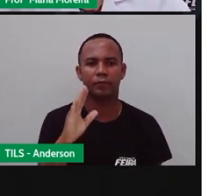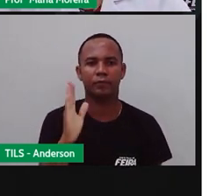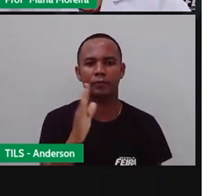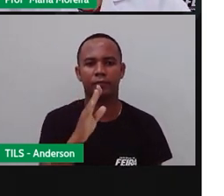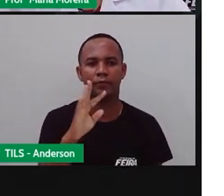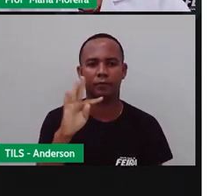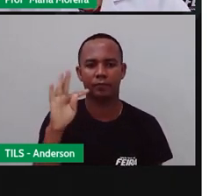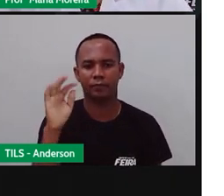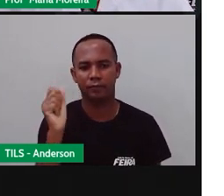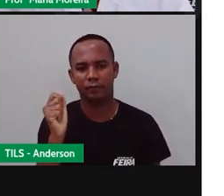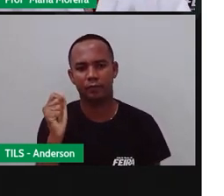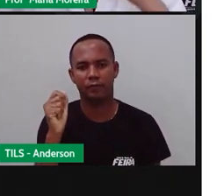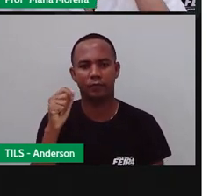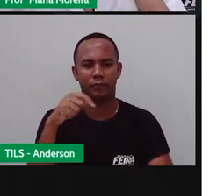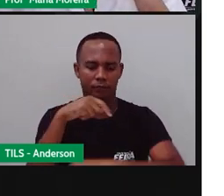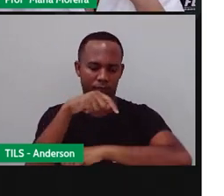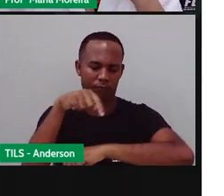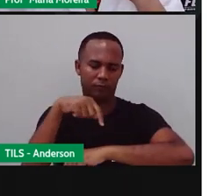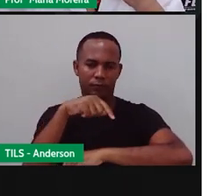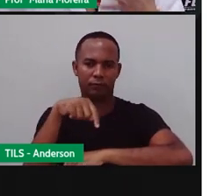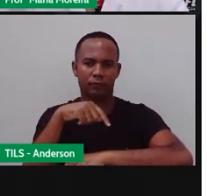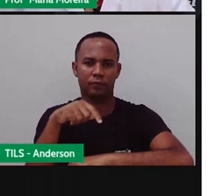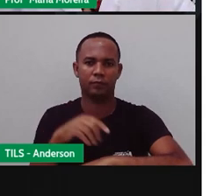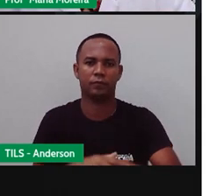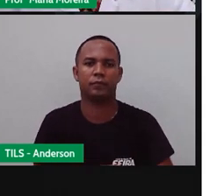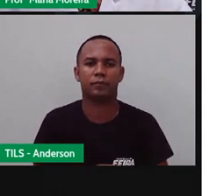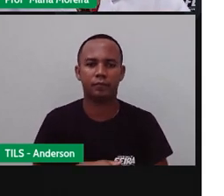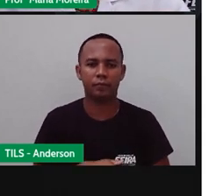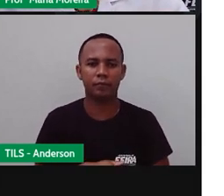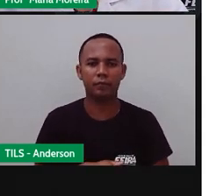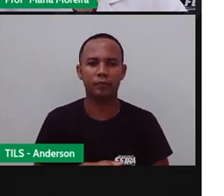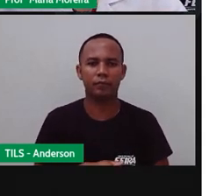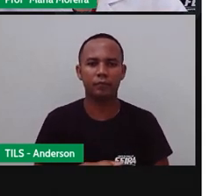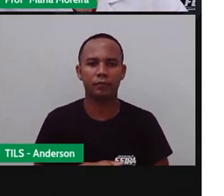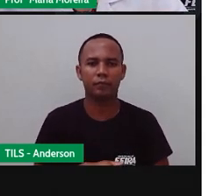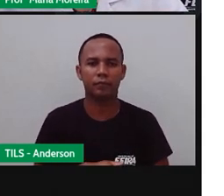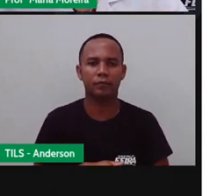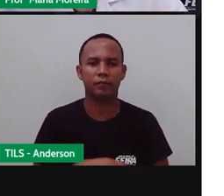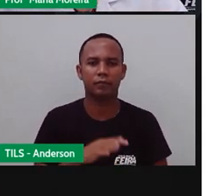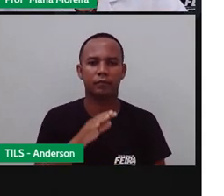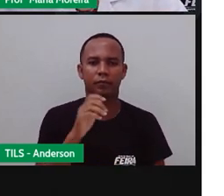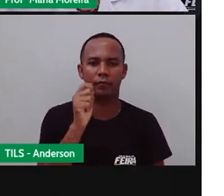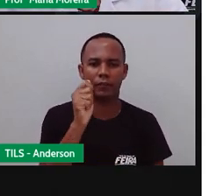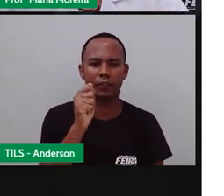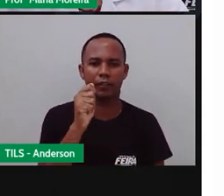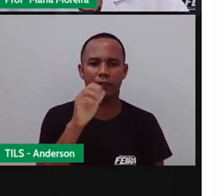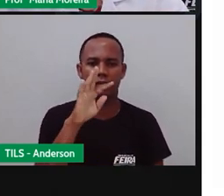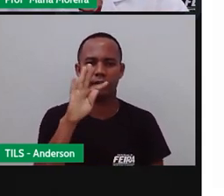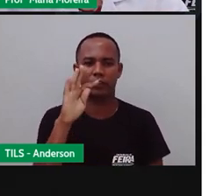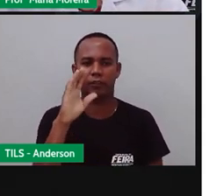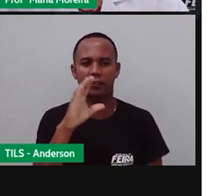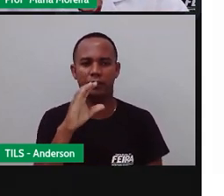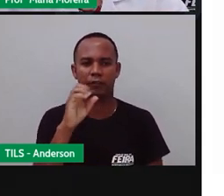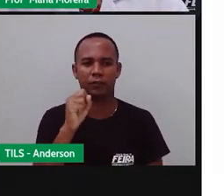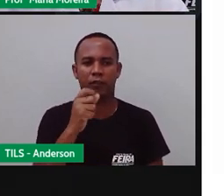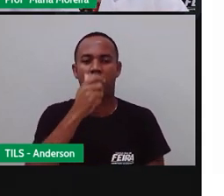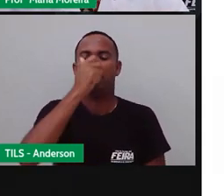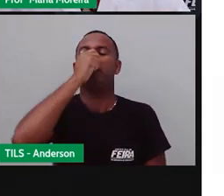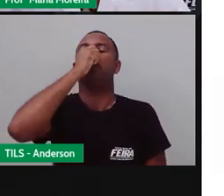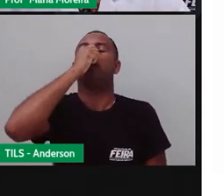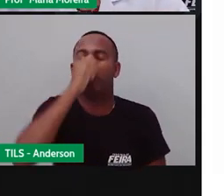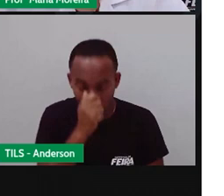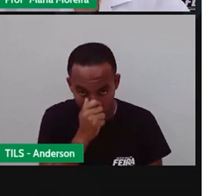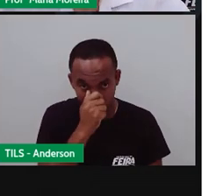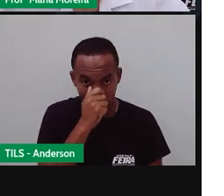relógio. Assim. É o quê? Uma pessoa espirrando.